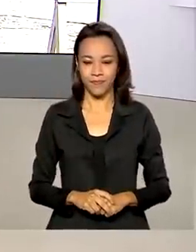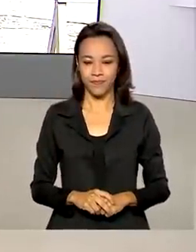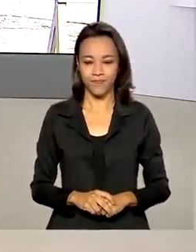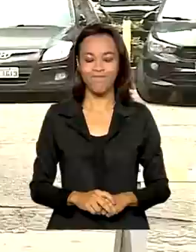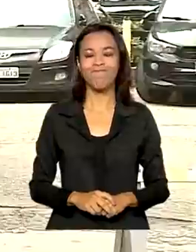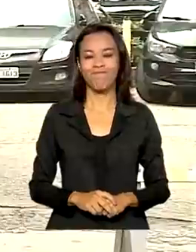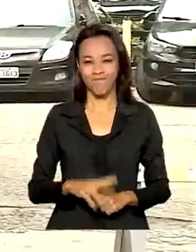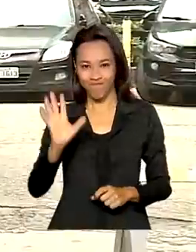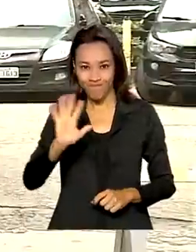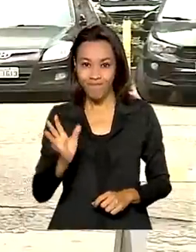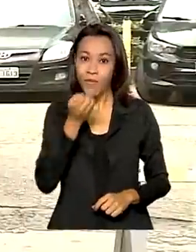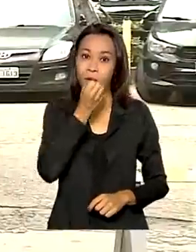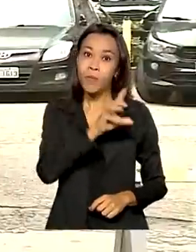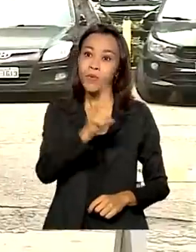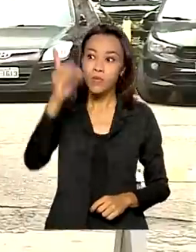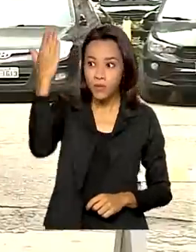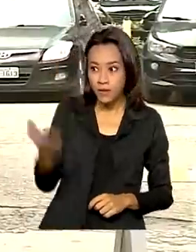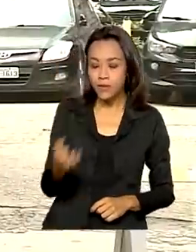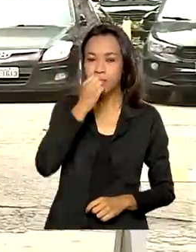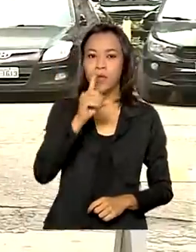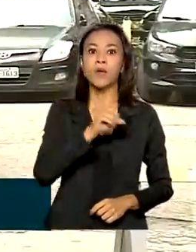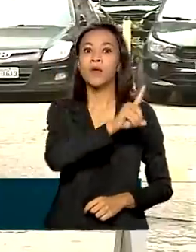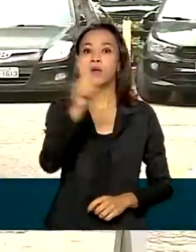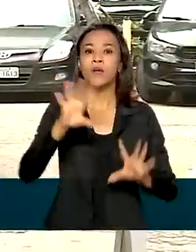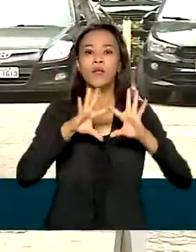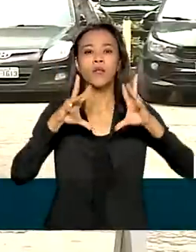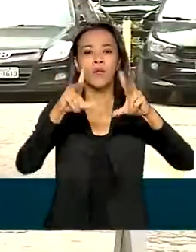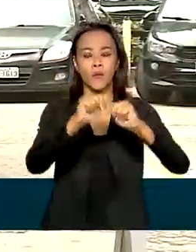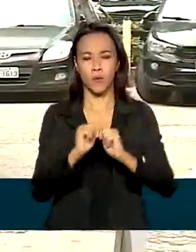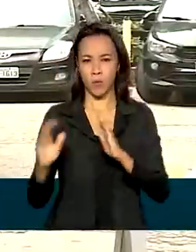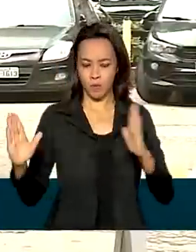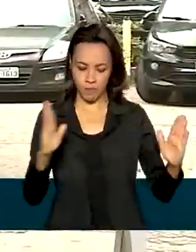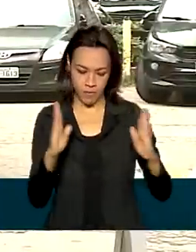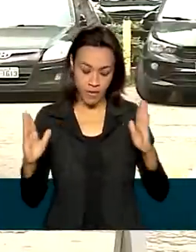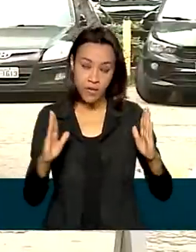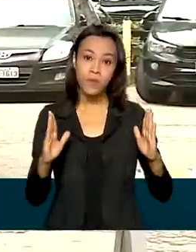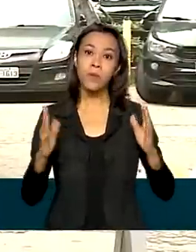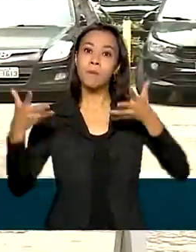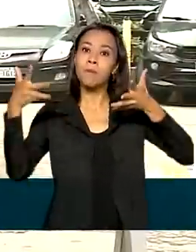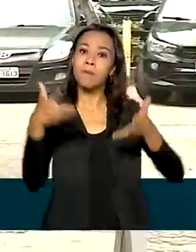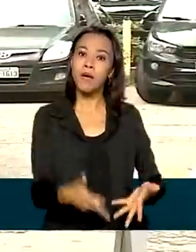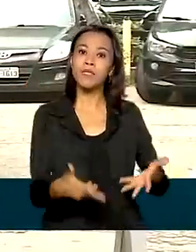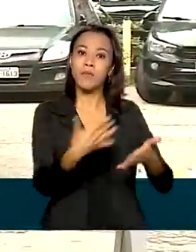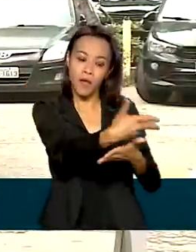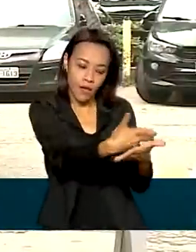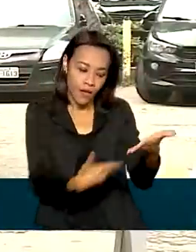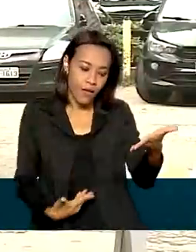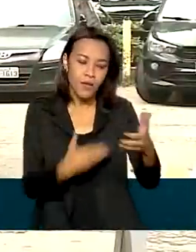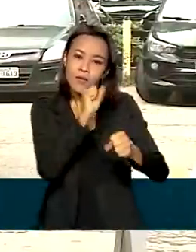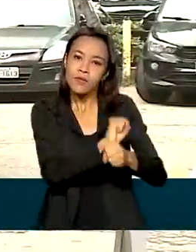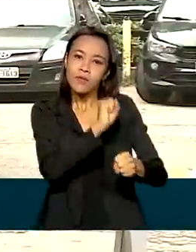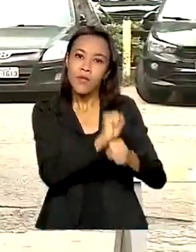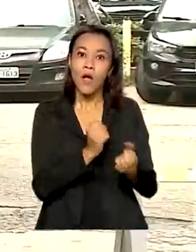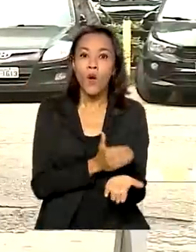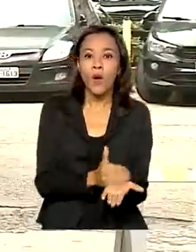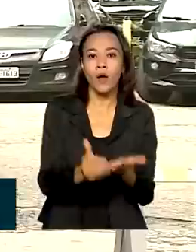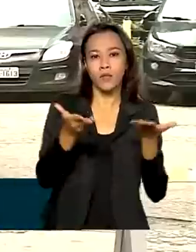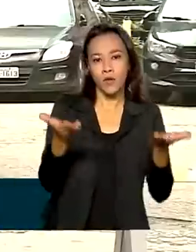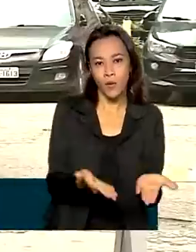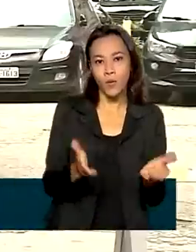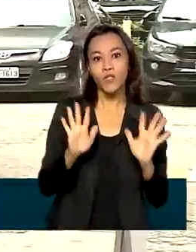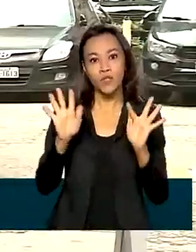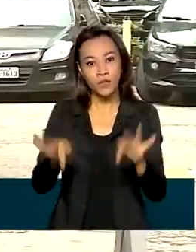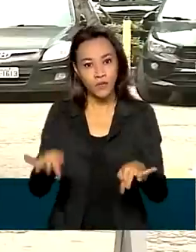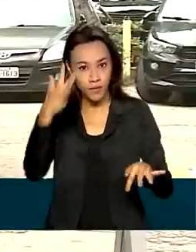Oi, Renata, bom dia para você e bom dia a todos. O prazo para participar da lista de espera começa hoje e termina amanhã, quarta-feira.